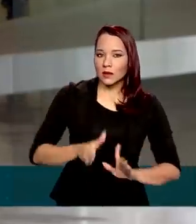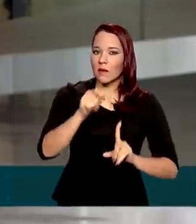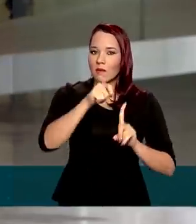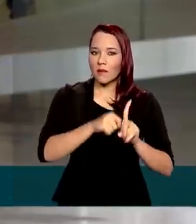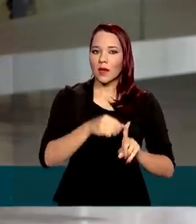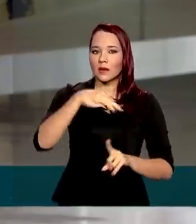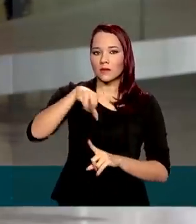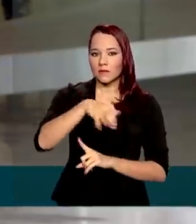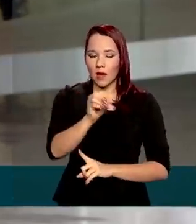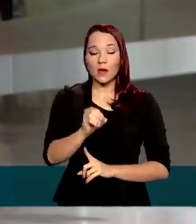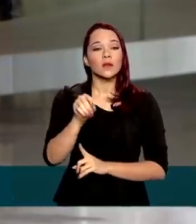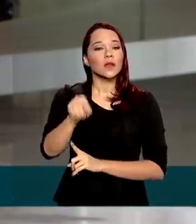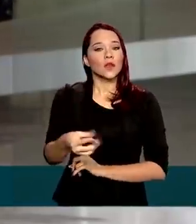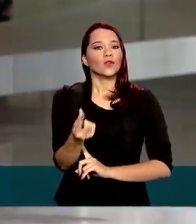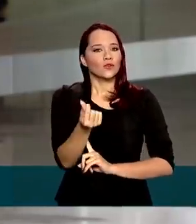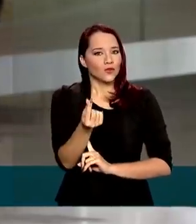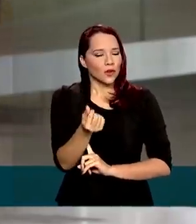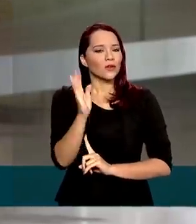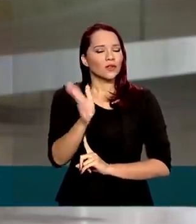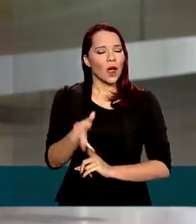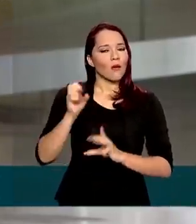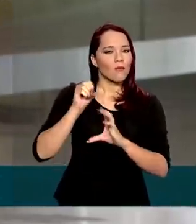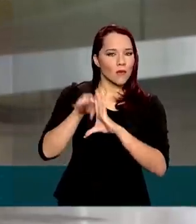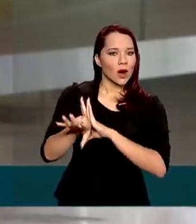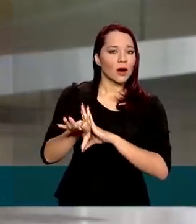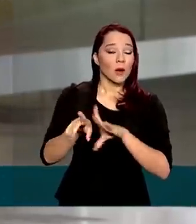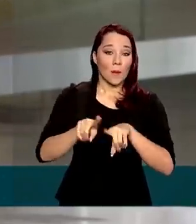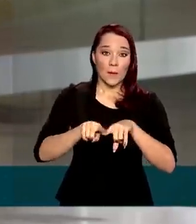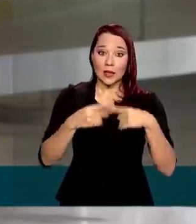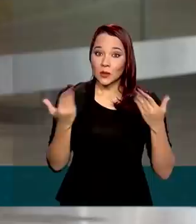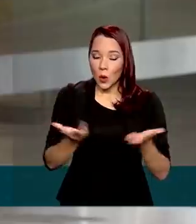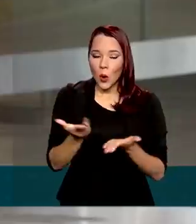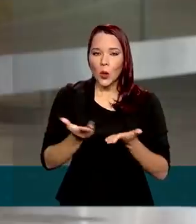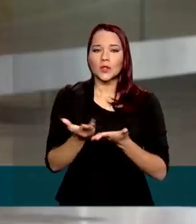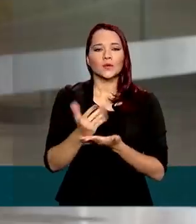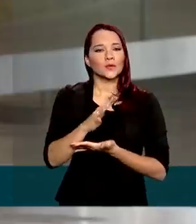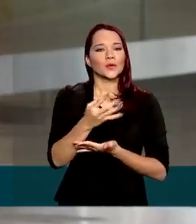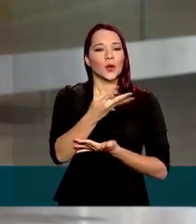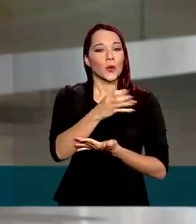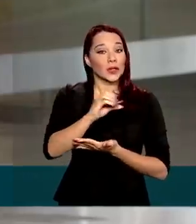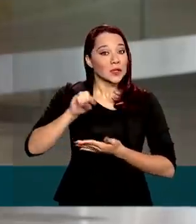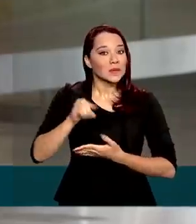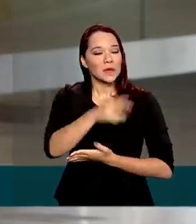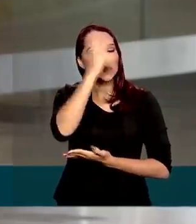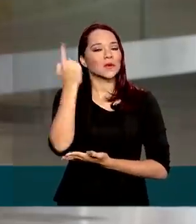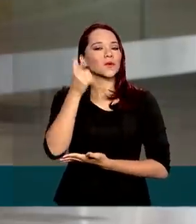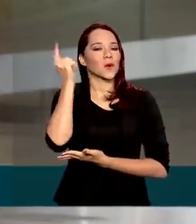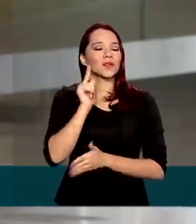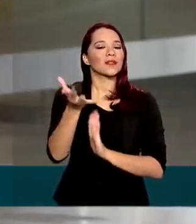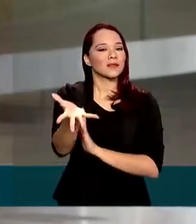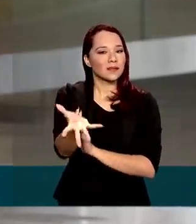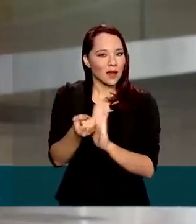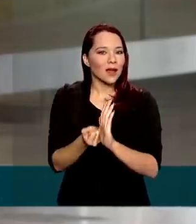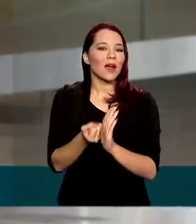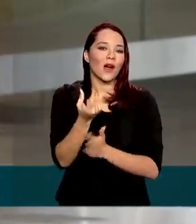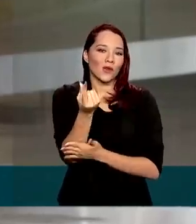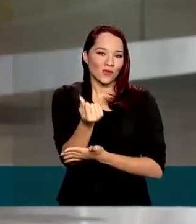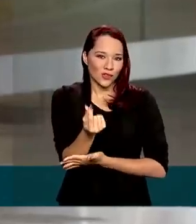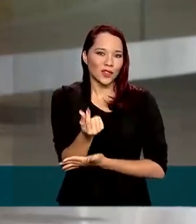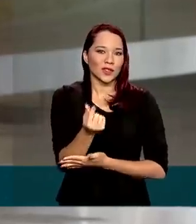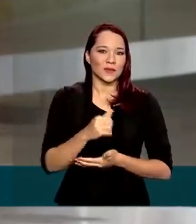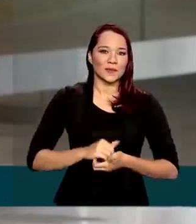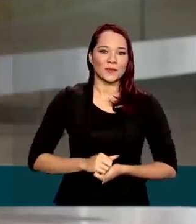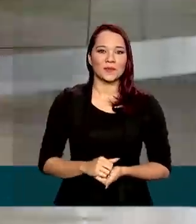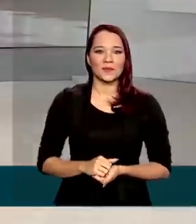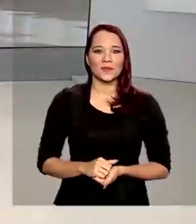em março. Esse dinheiro, ele já foi depositado, mas hoje cerca de 400 mil pessoas poderão sacar o benefício nas